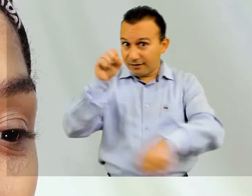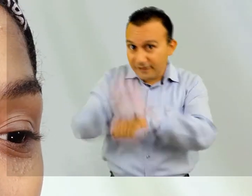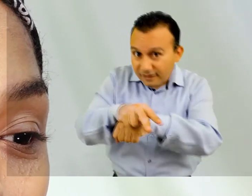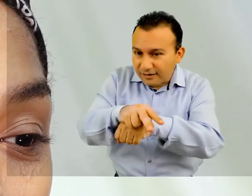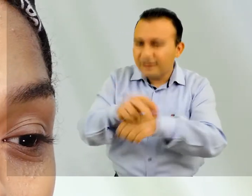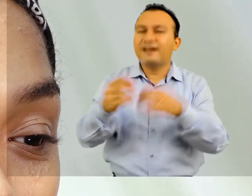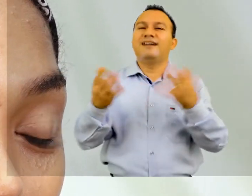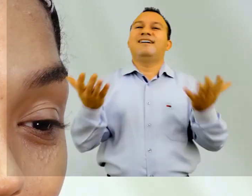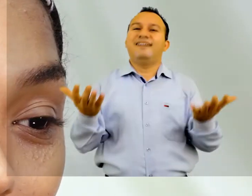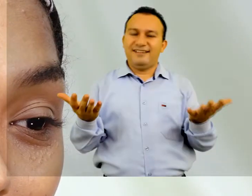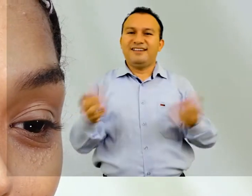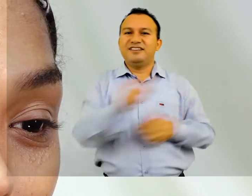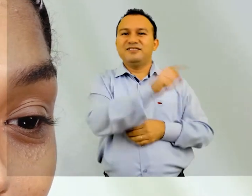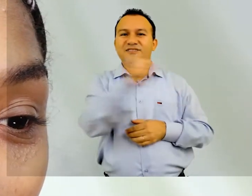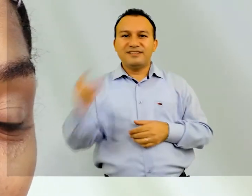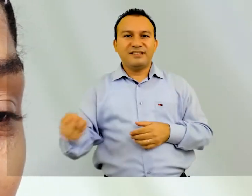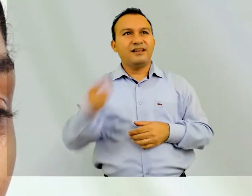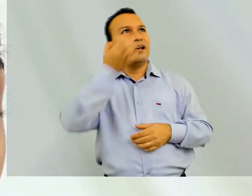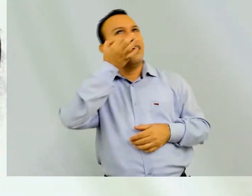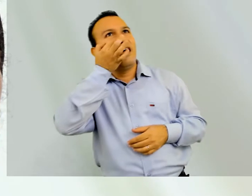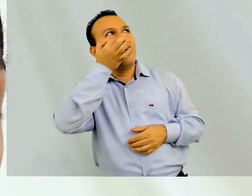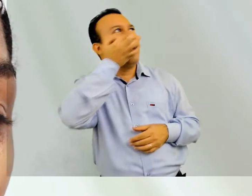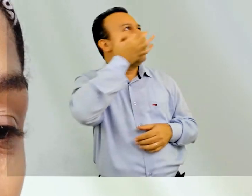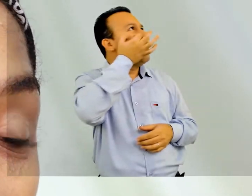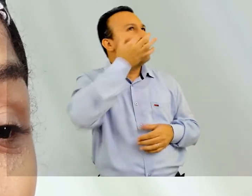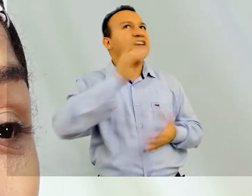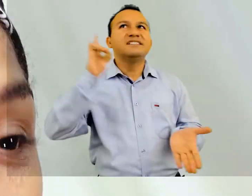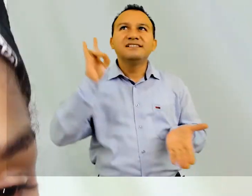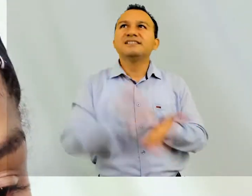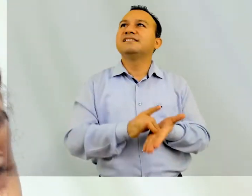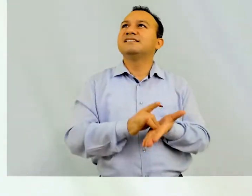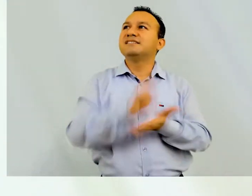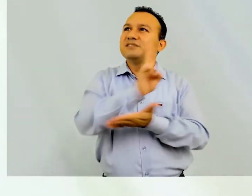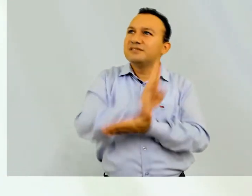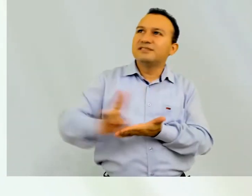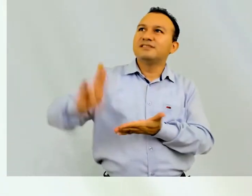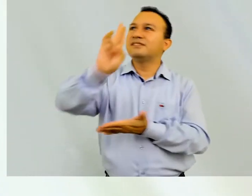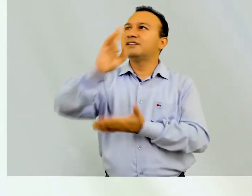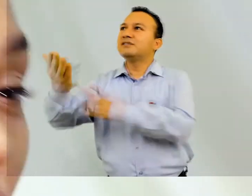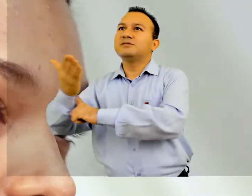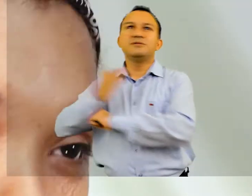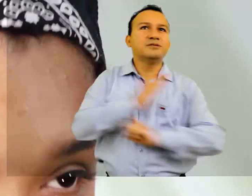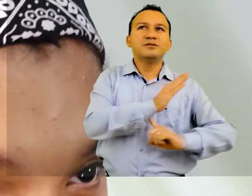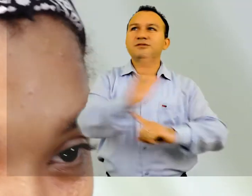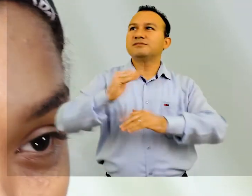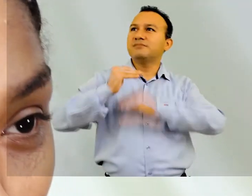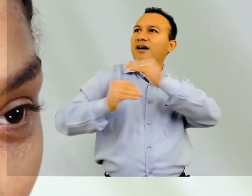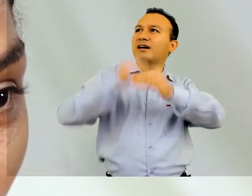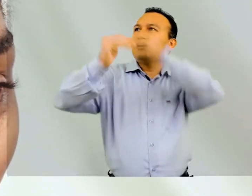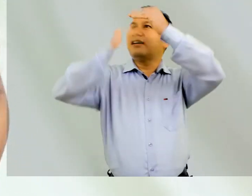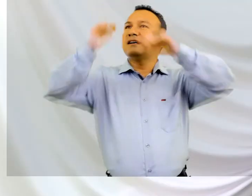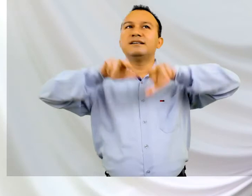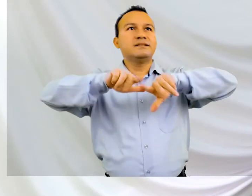um fator fundamental para o crescimento, de uma